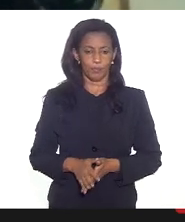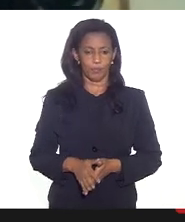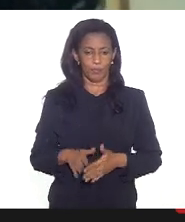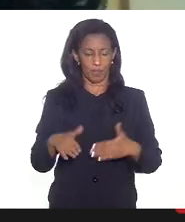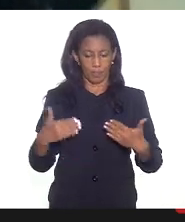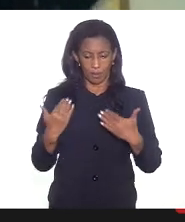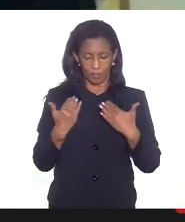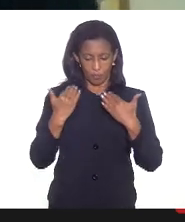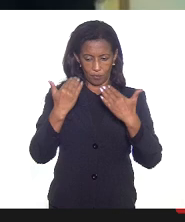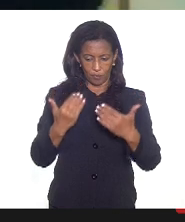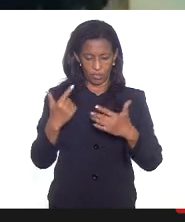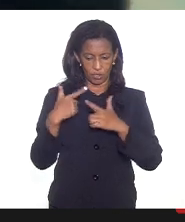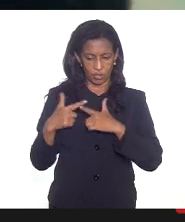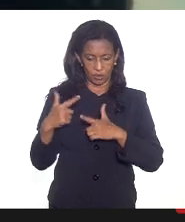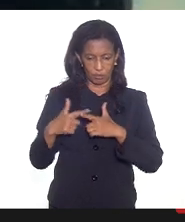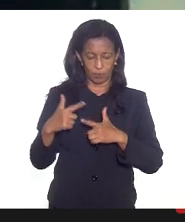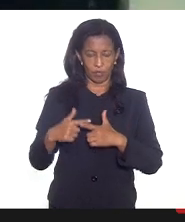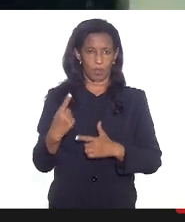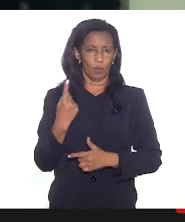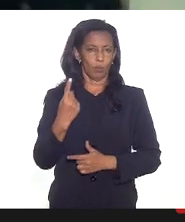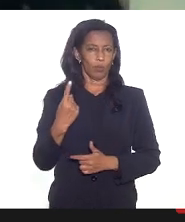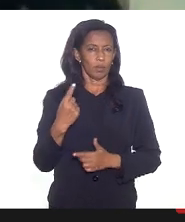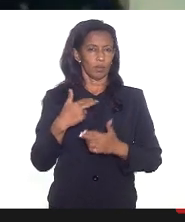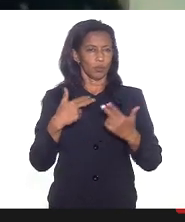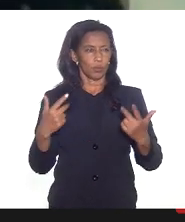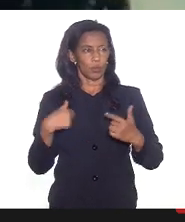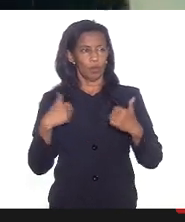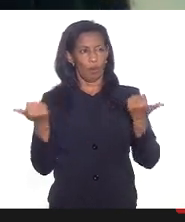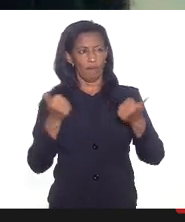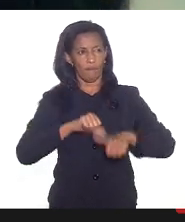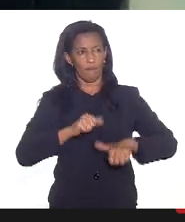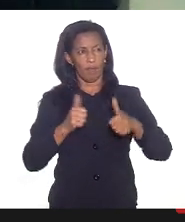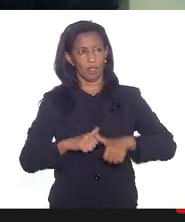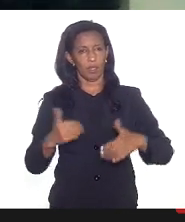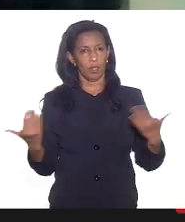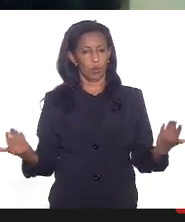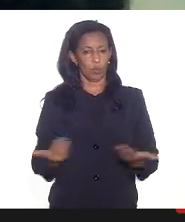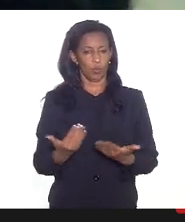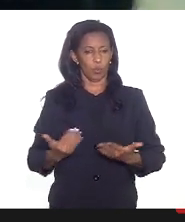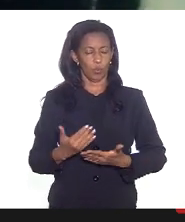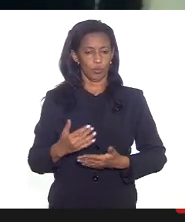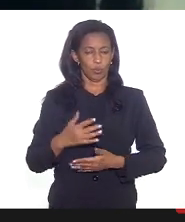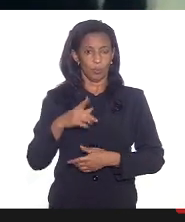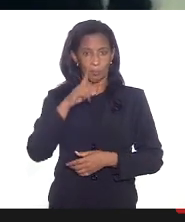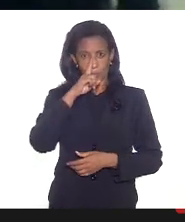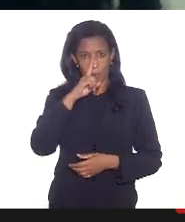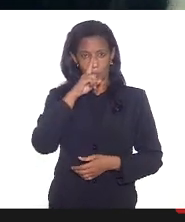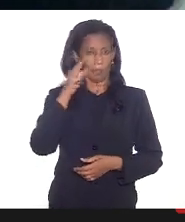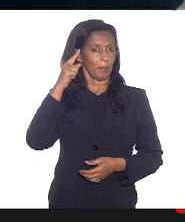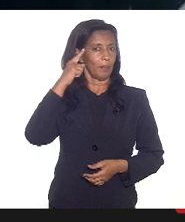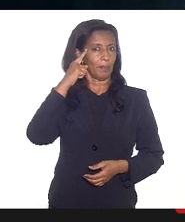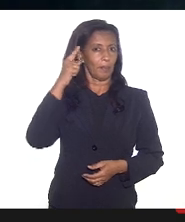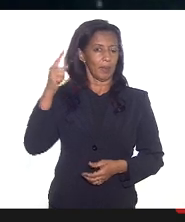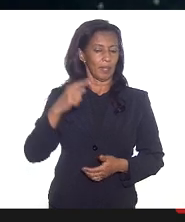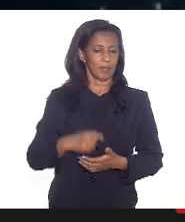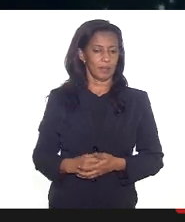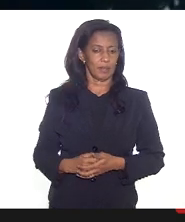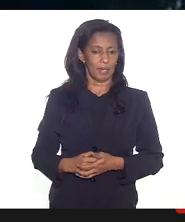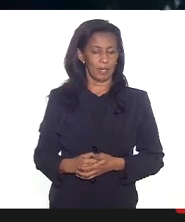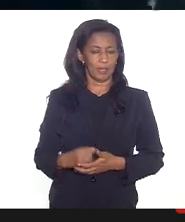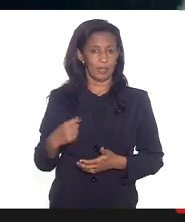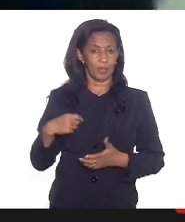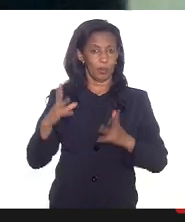frente a isso uma das questões que eu avalio hoje como mais gritante para a gente pensar em termos de